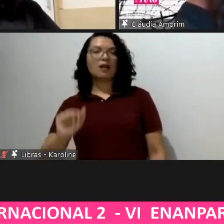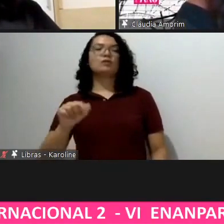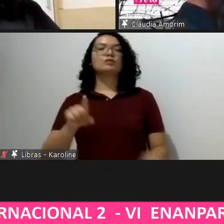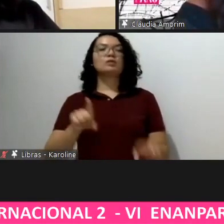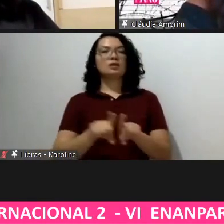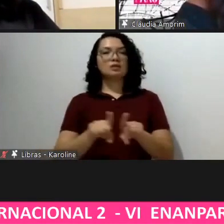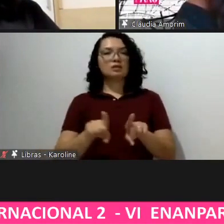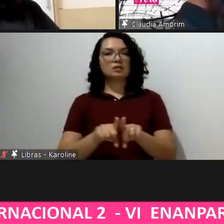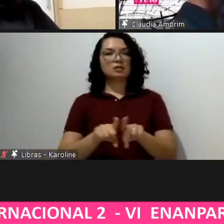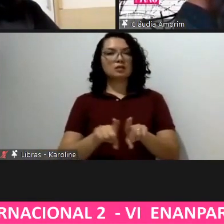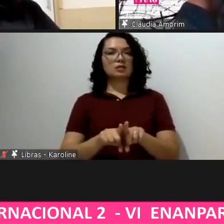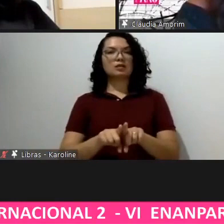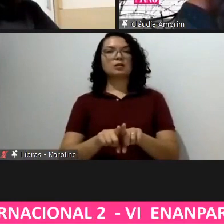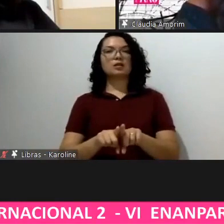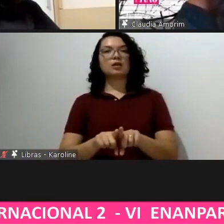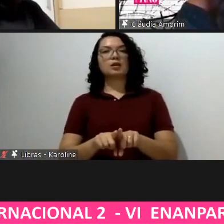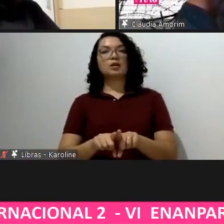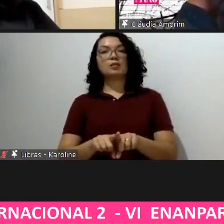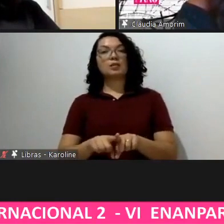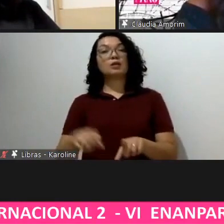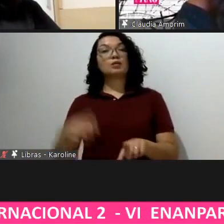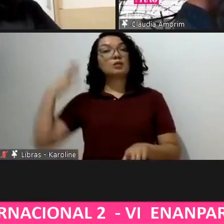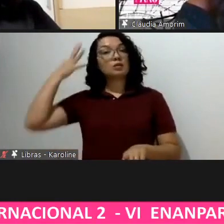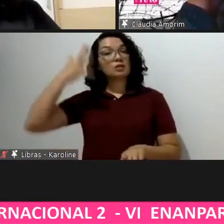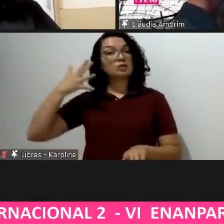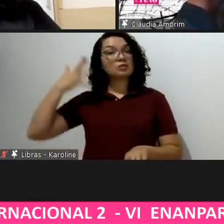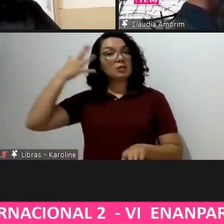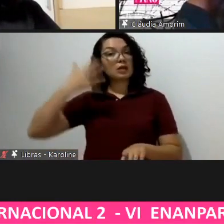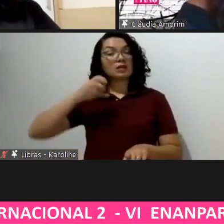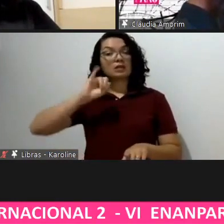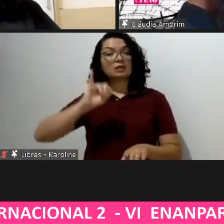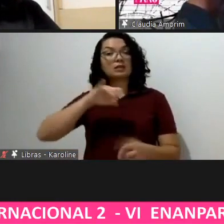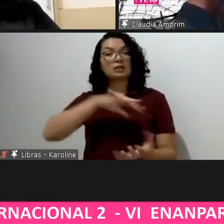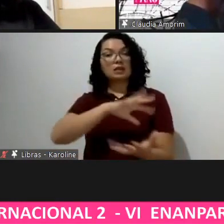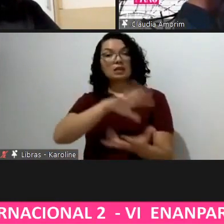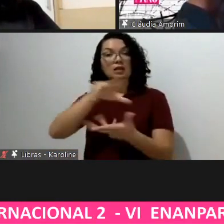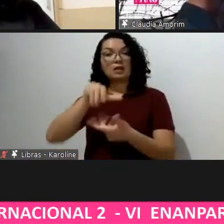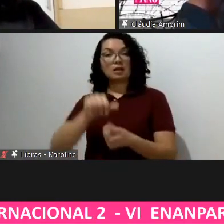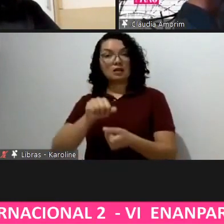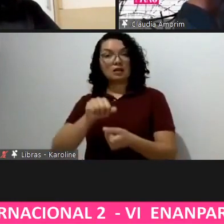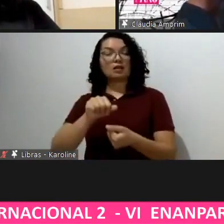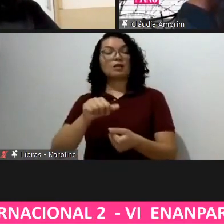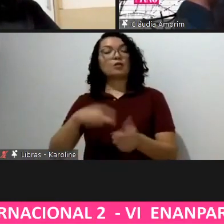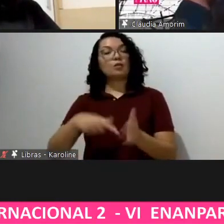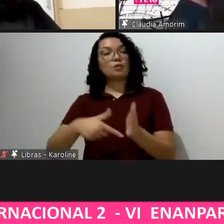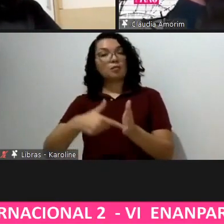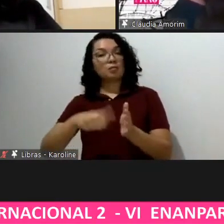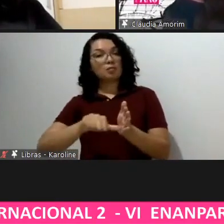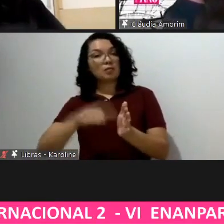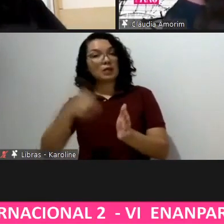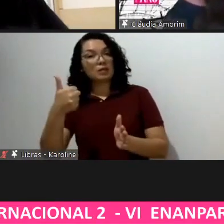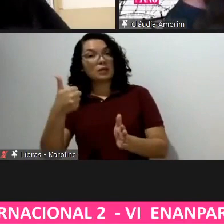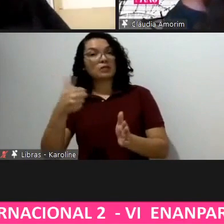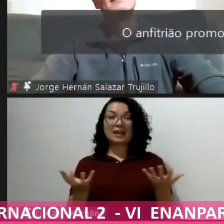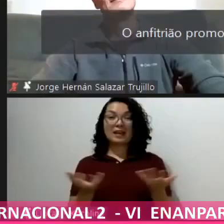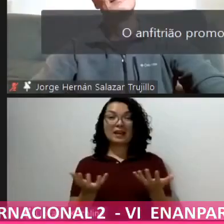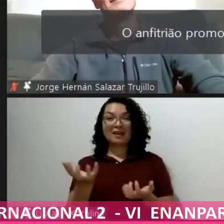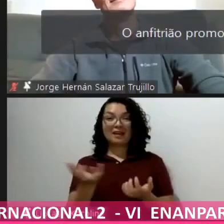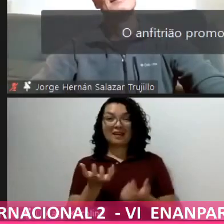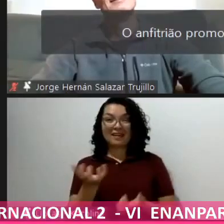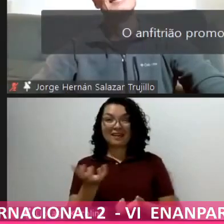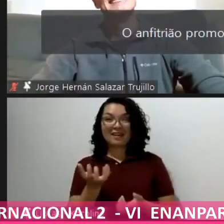praxe nos nossos diálogos internacionais desde o primeiro dia, como uma retribuição